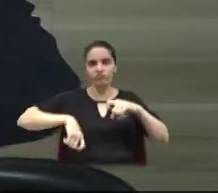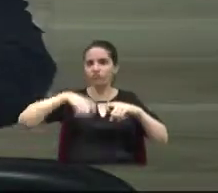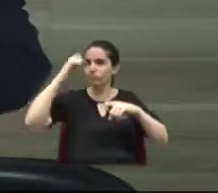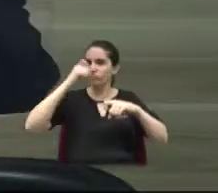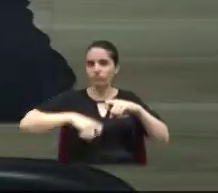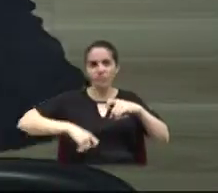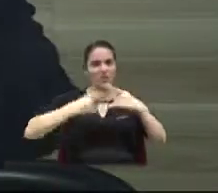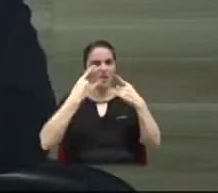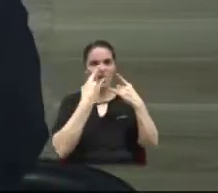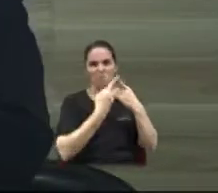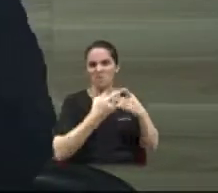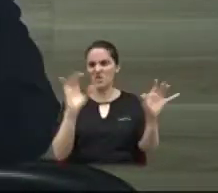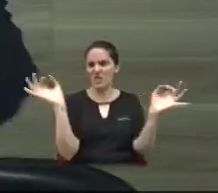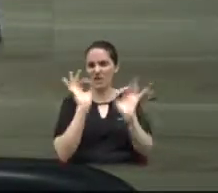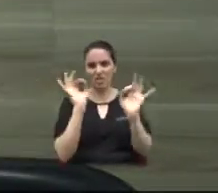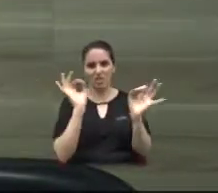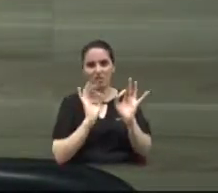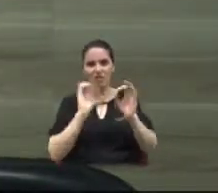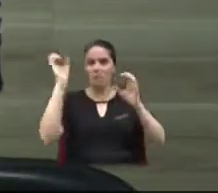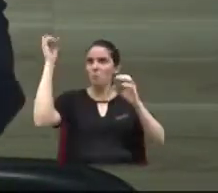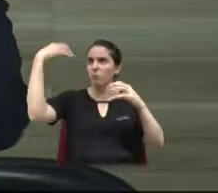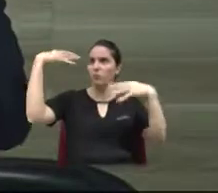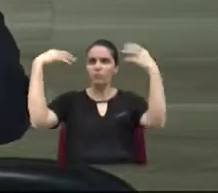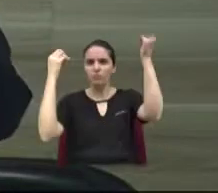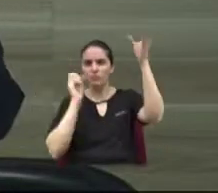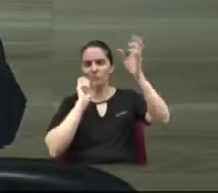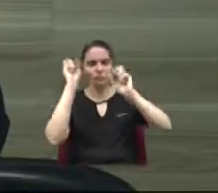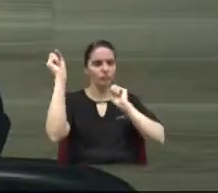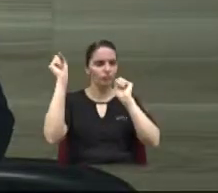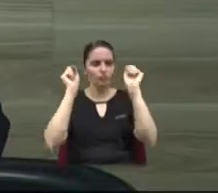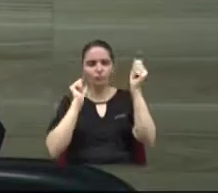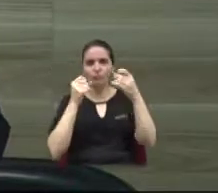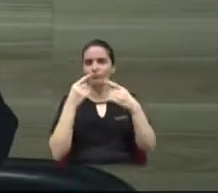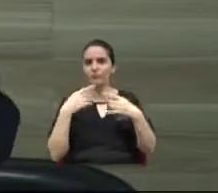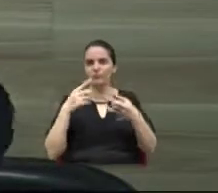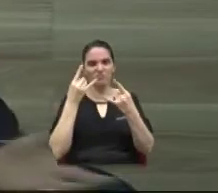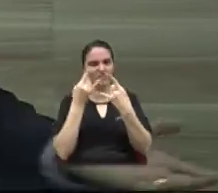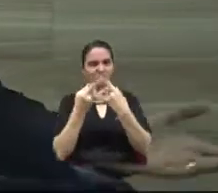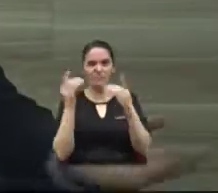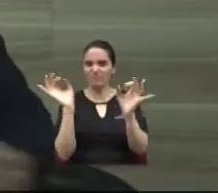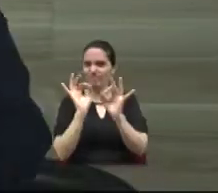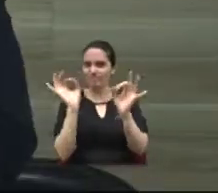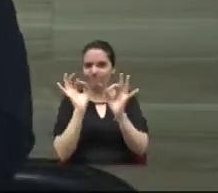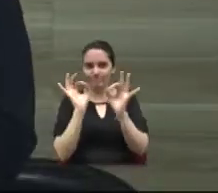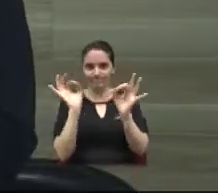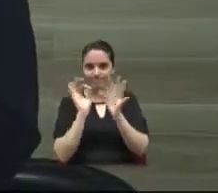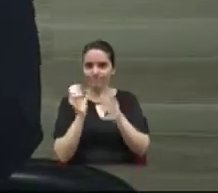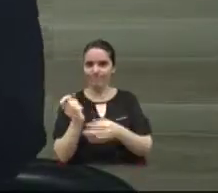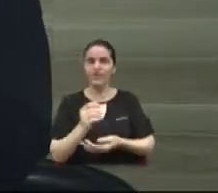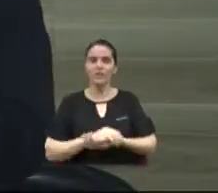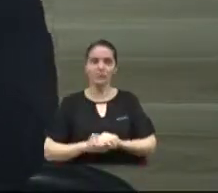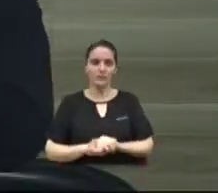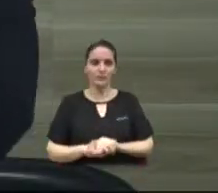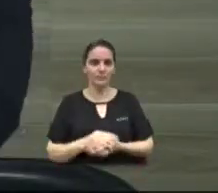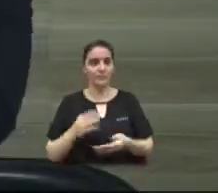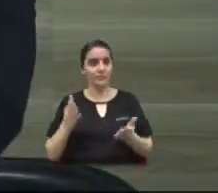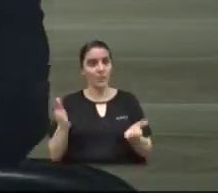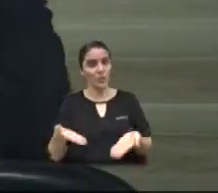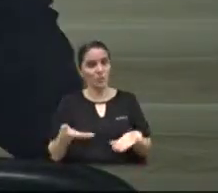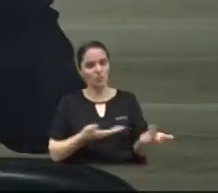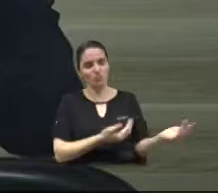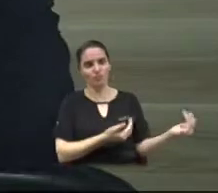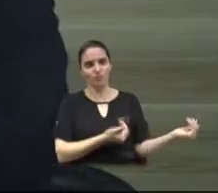camisinha, na balada, com efeito de N substâncias. Então, acho que o método, quer dizer, a juventude de hoje me